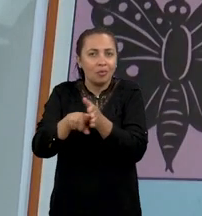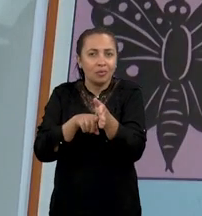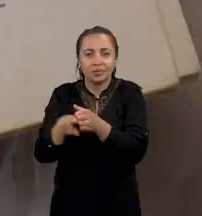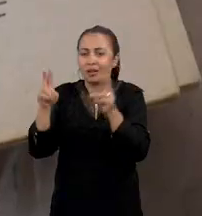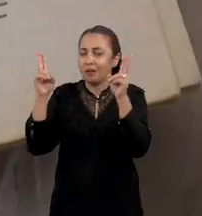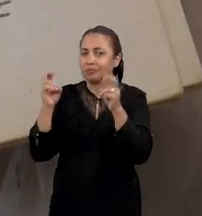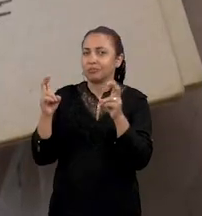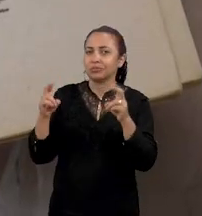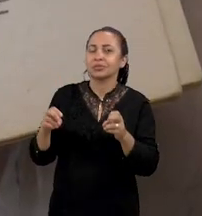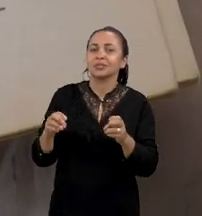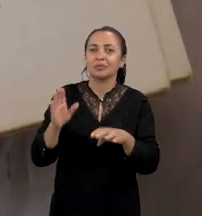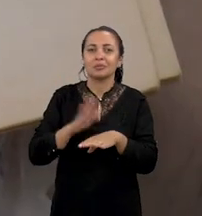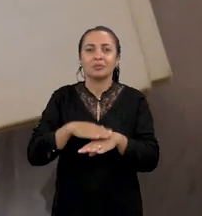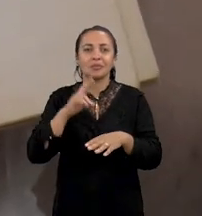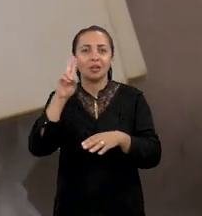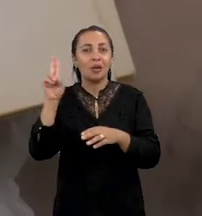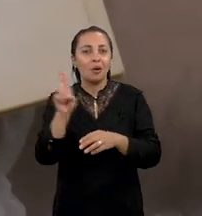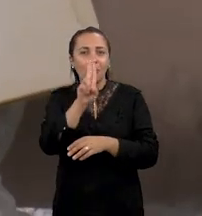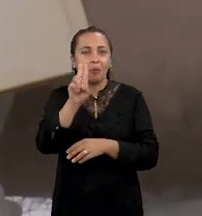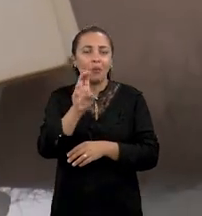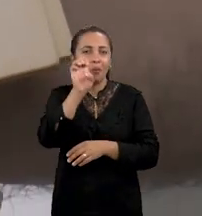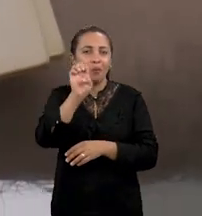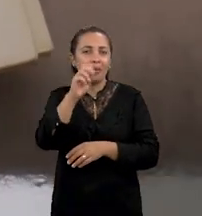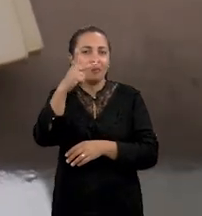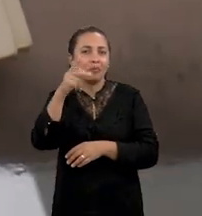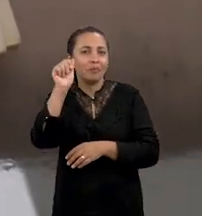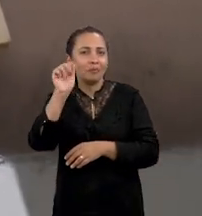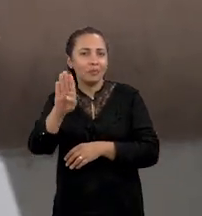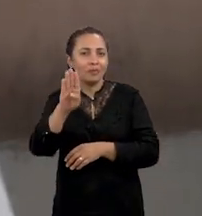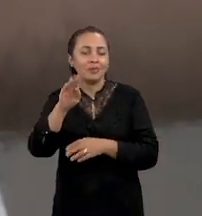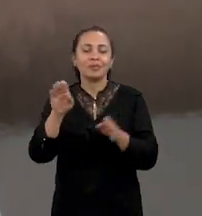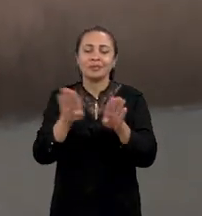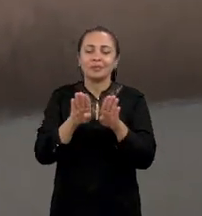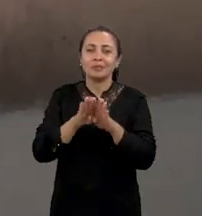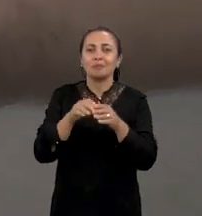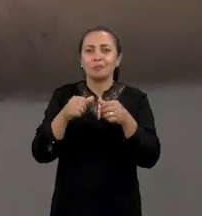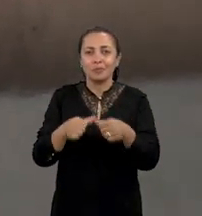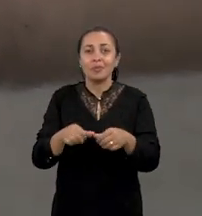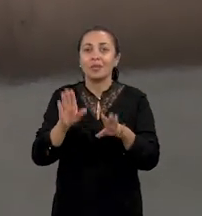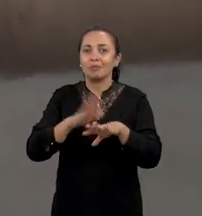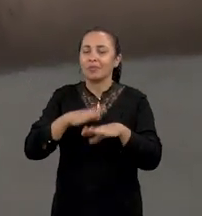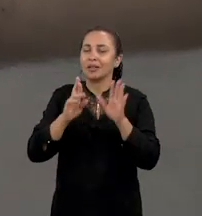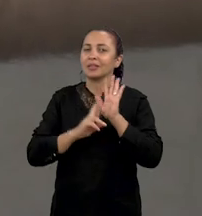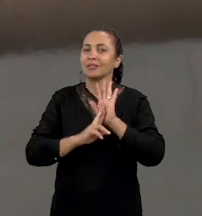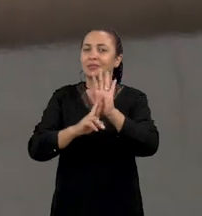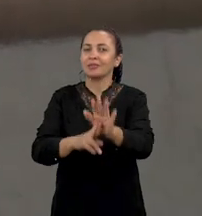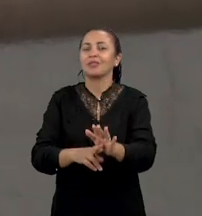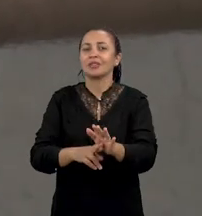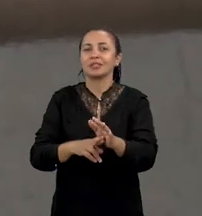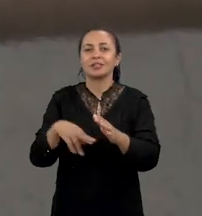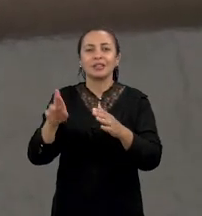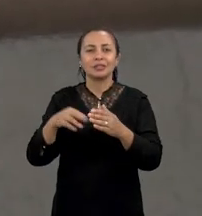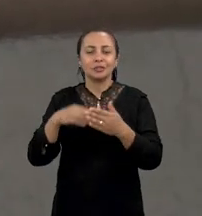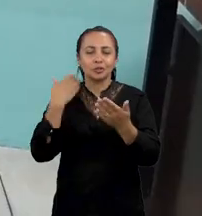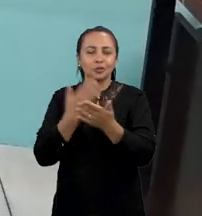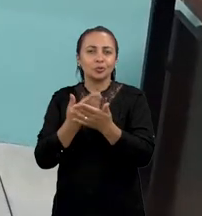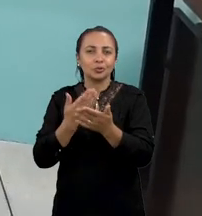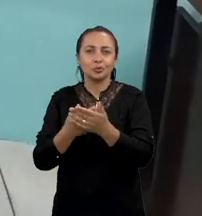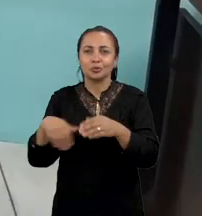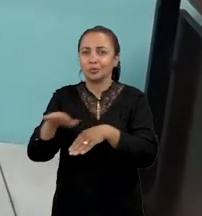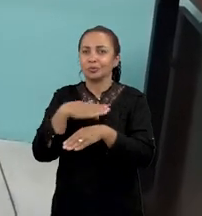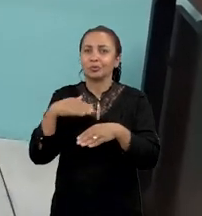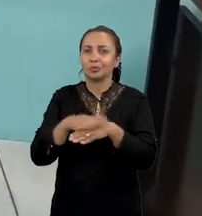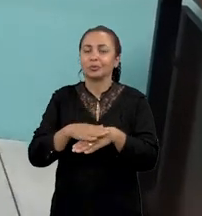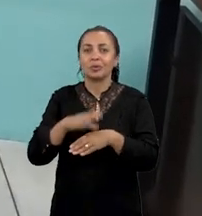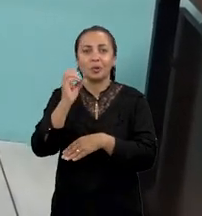investigar o tema principalmente na Universidade Estadual da Paraíba, que se tornou a maior referência em estudos sobre cordel. Uma